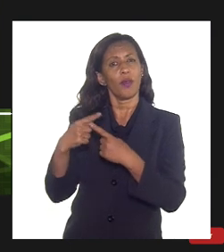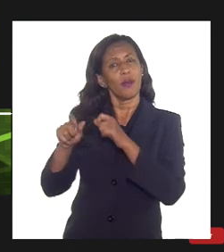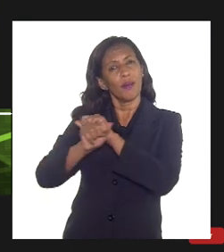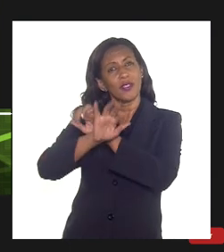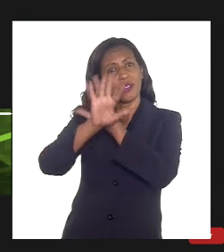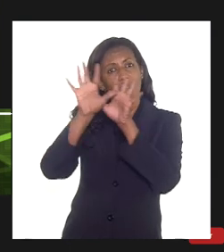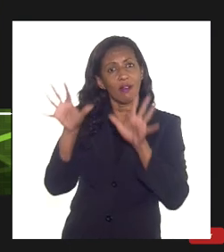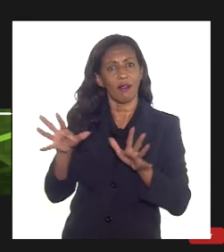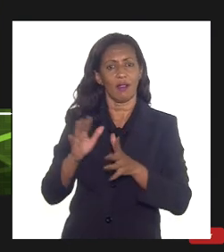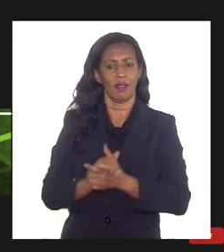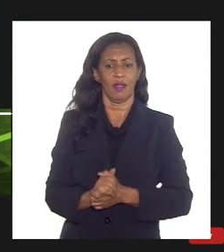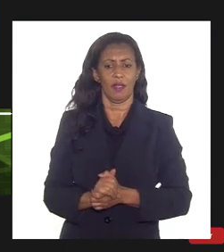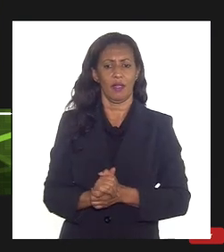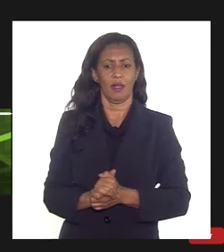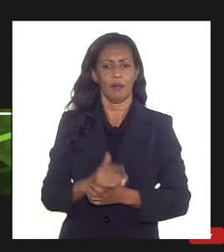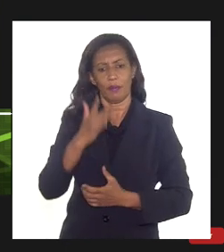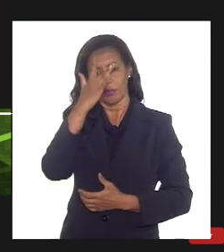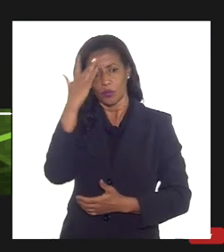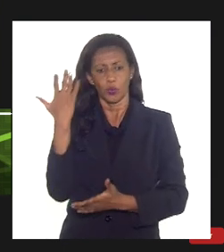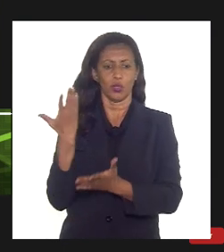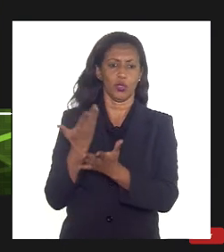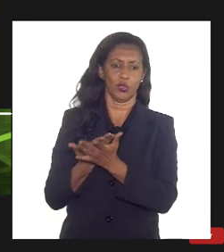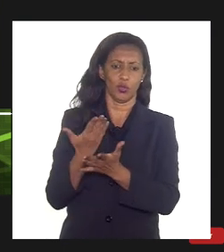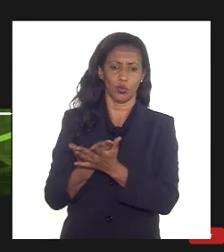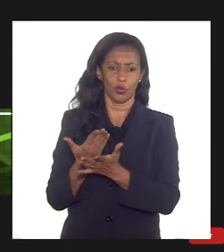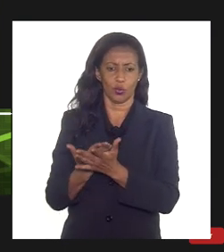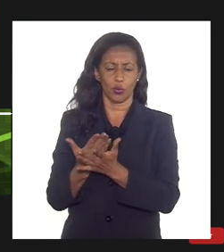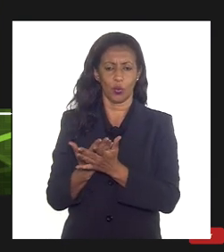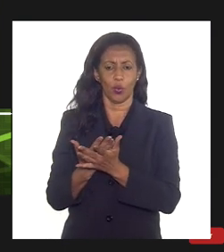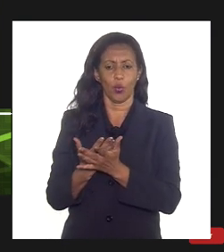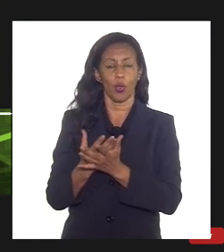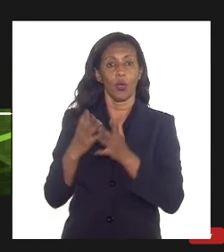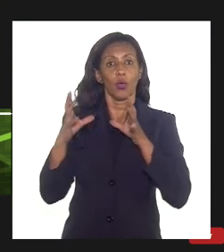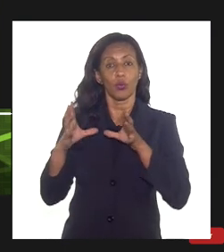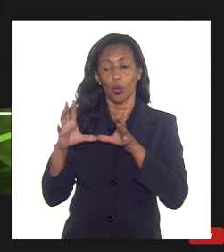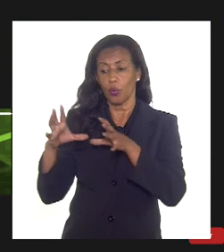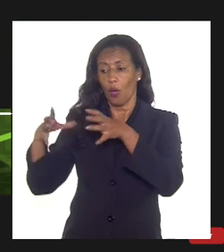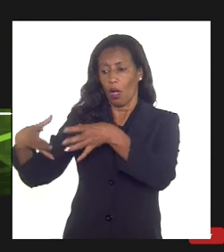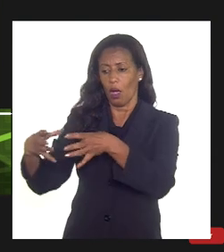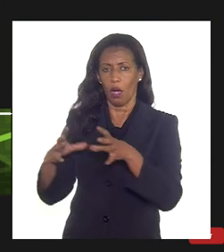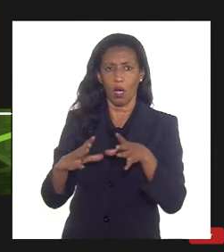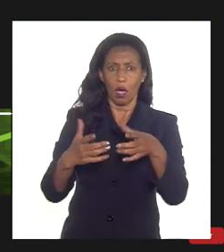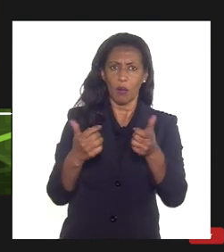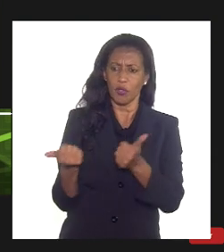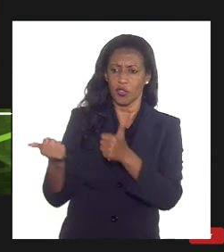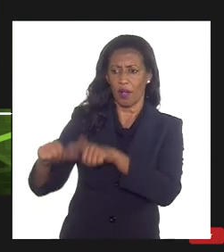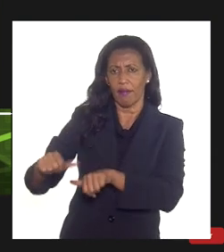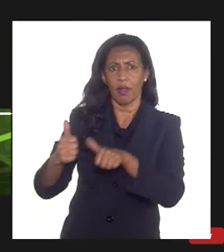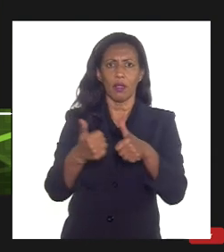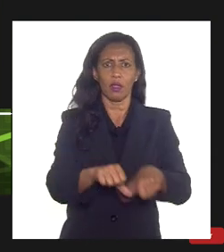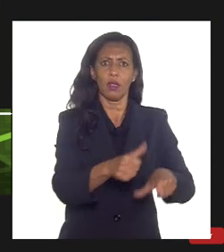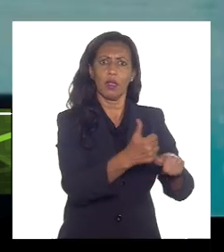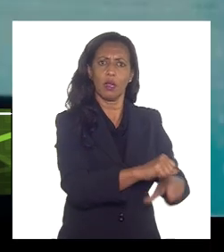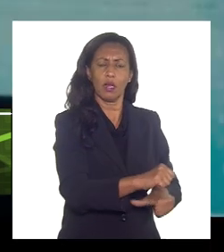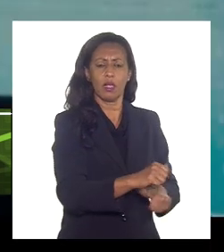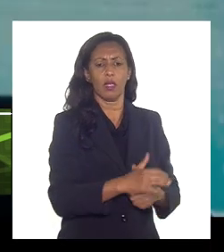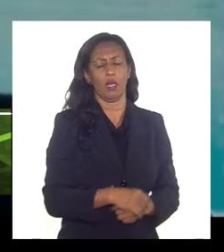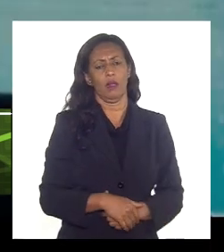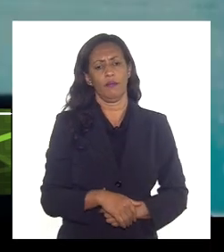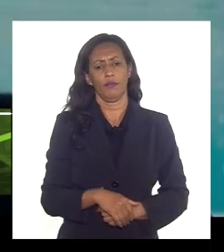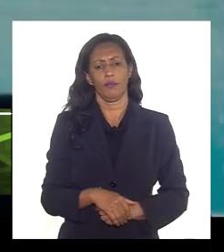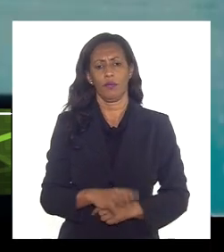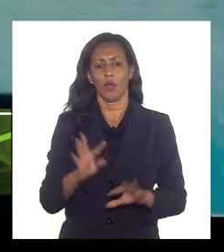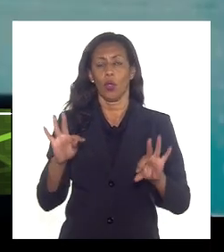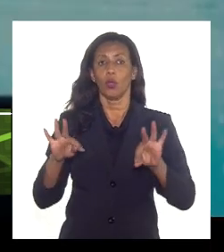tem estudos internos como eu comentei todo o campo a gente reavalia fazer por exemplo reinjetar todo o gás